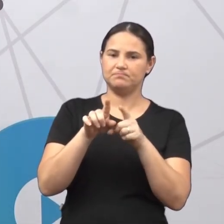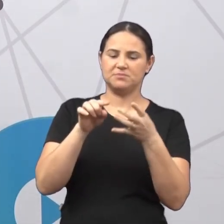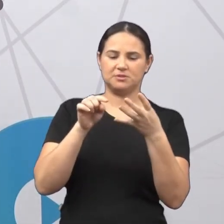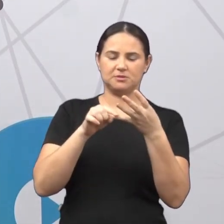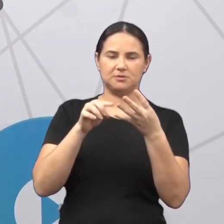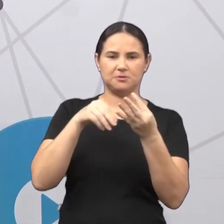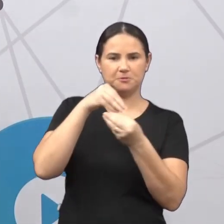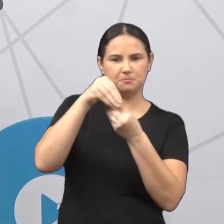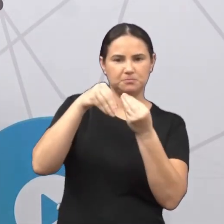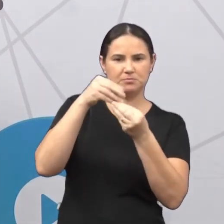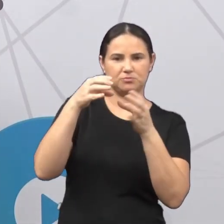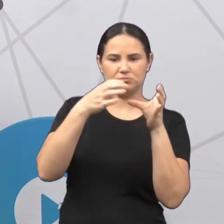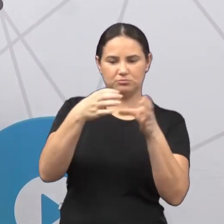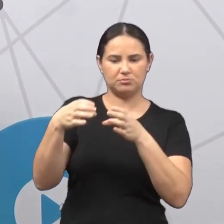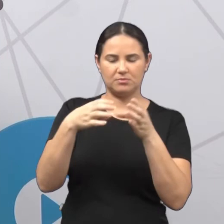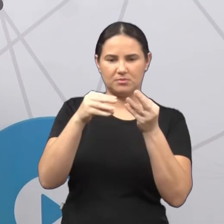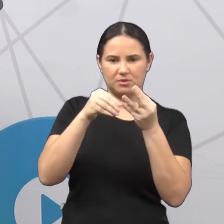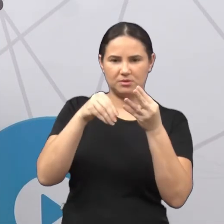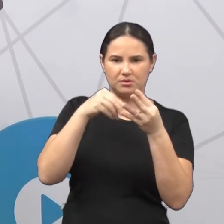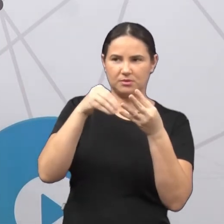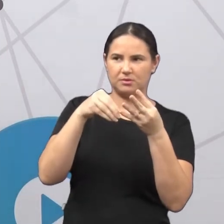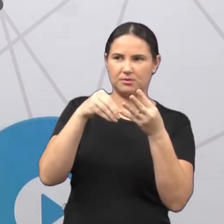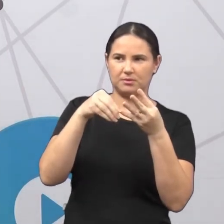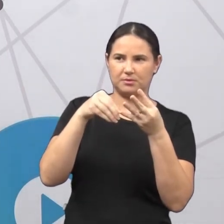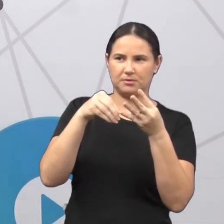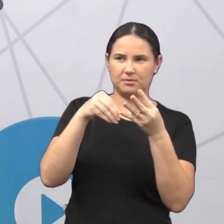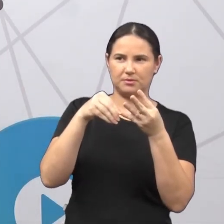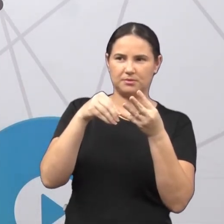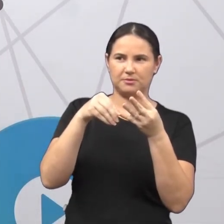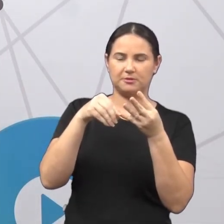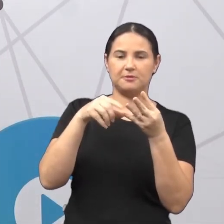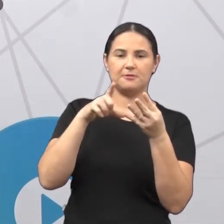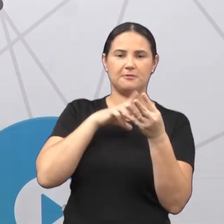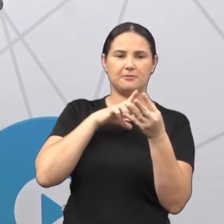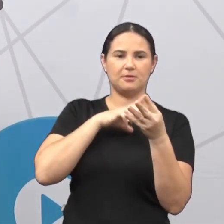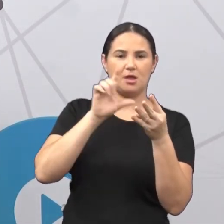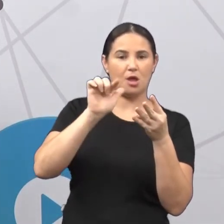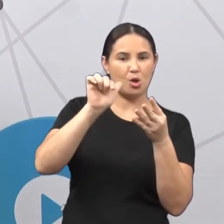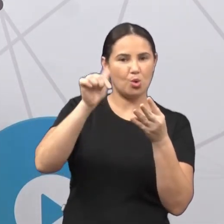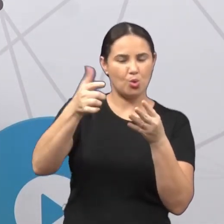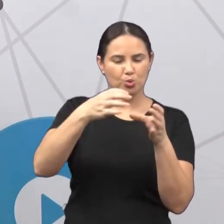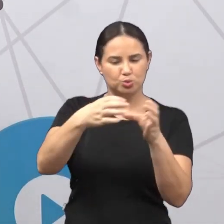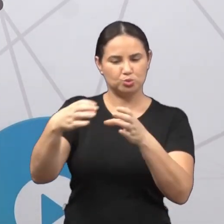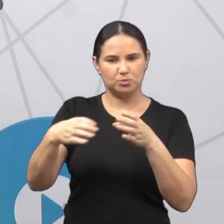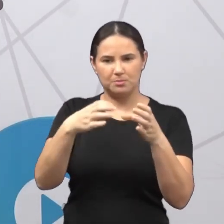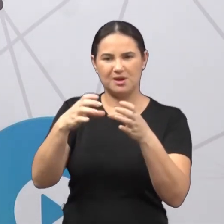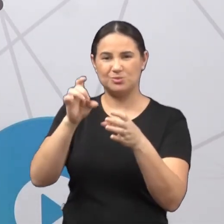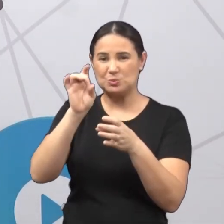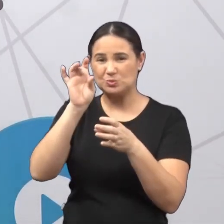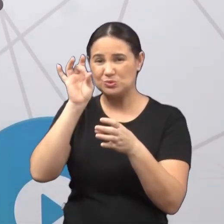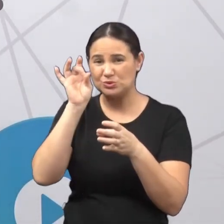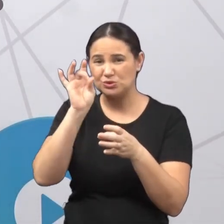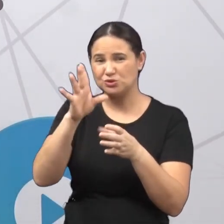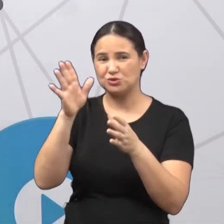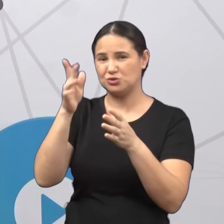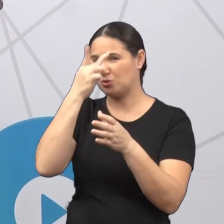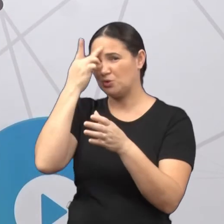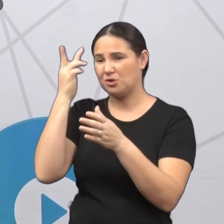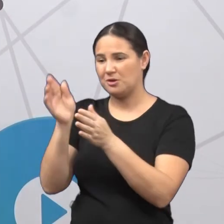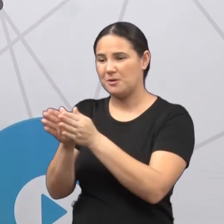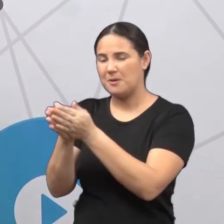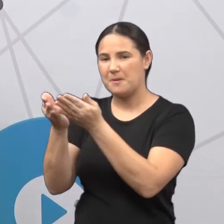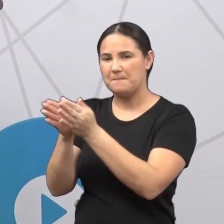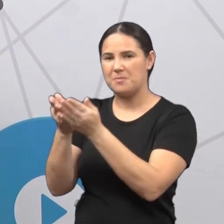também bairros que só tem classe média alta, como bairros que só são periféricos. Enfim, o bairro é algo muito